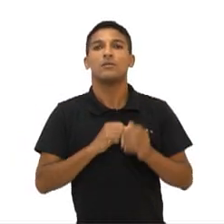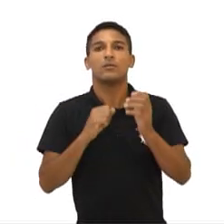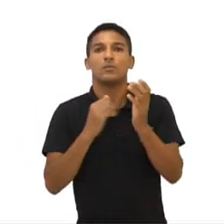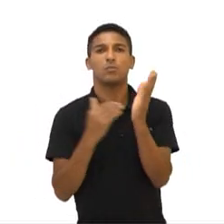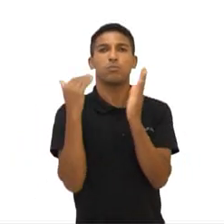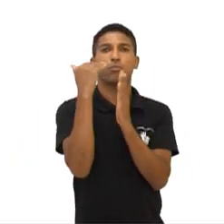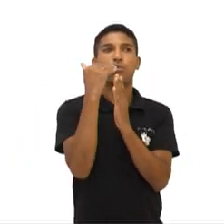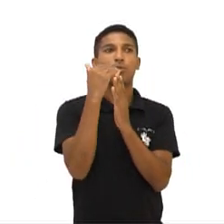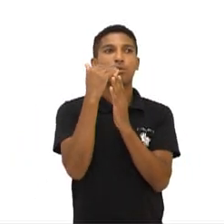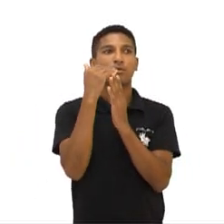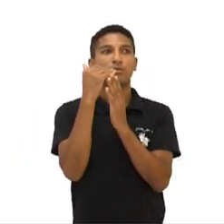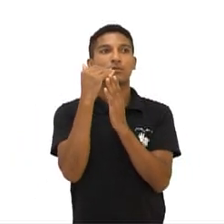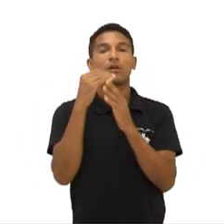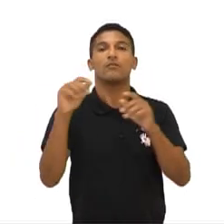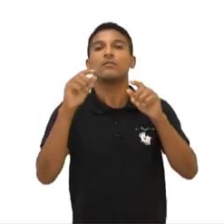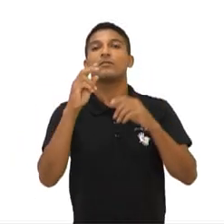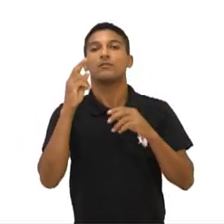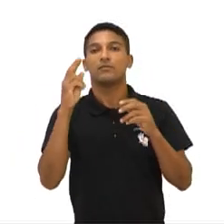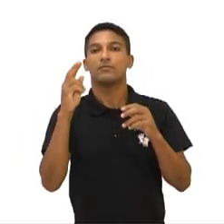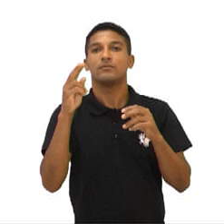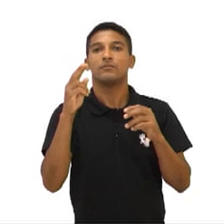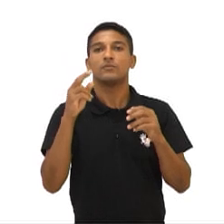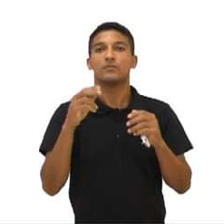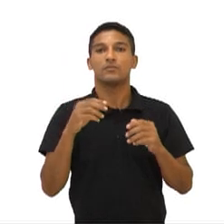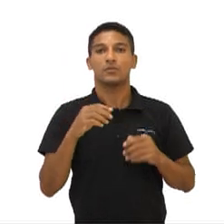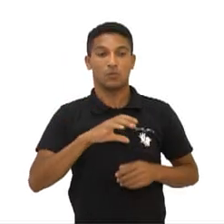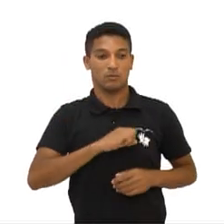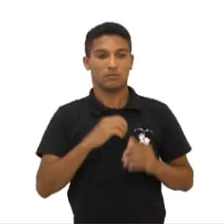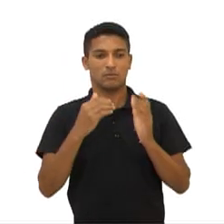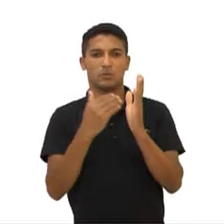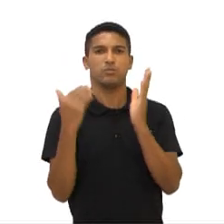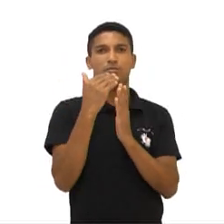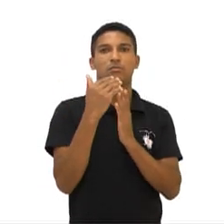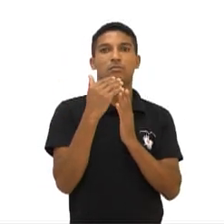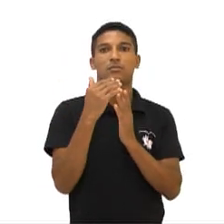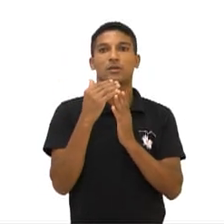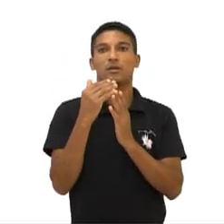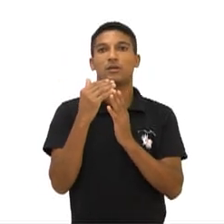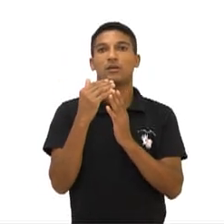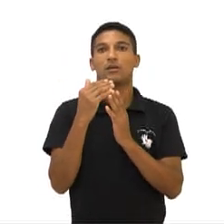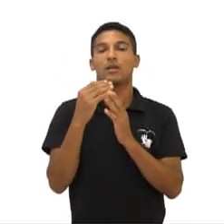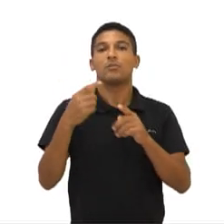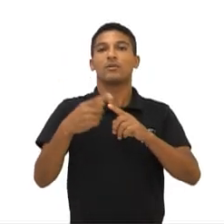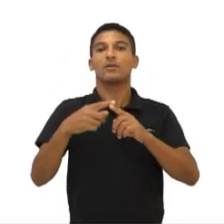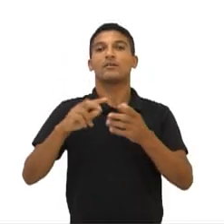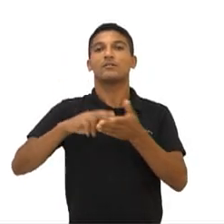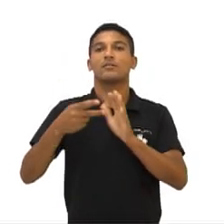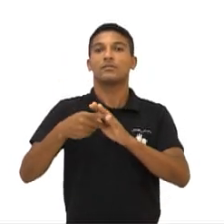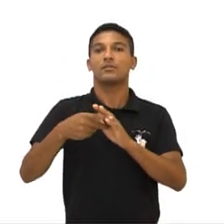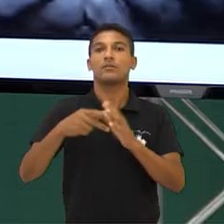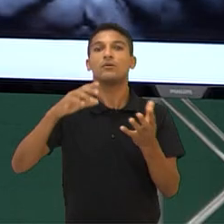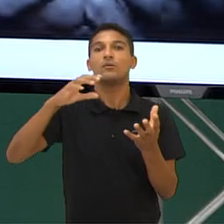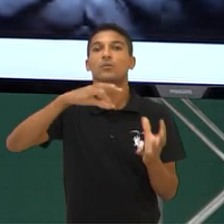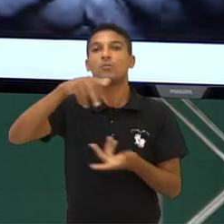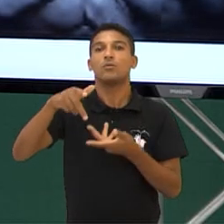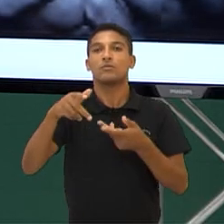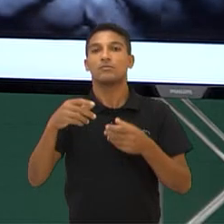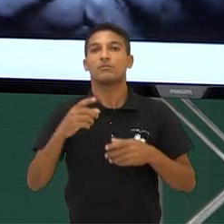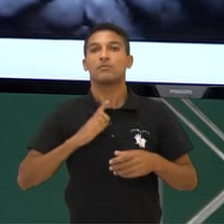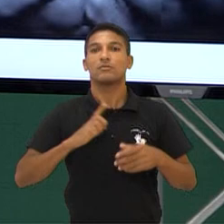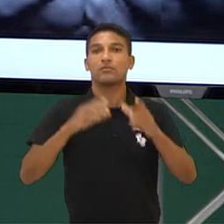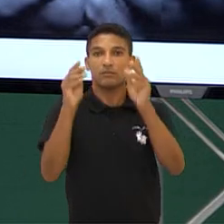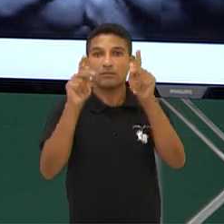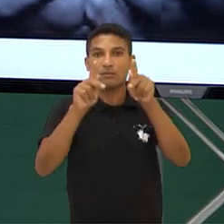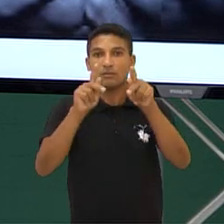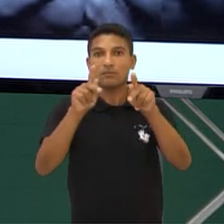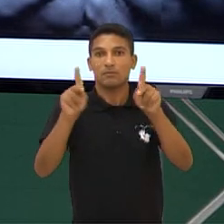o amor do poder, o mundo vai ser, vai encontrar paz. Desculpa, eu me confundi aqui. Então, ele quer dizer basicamente isso, né?